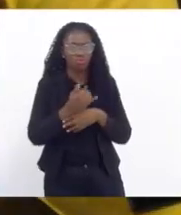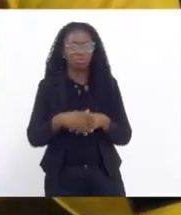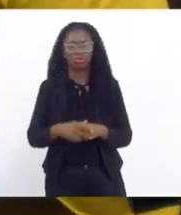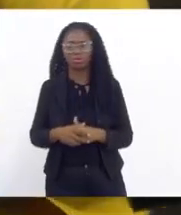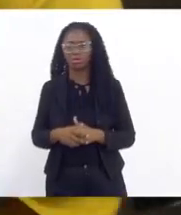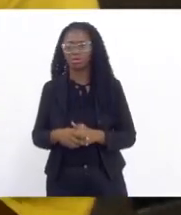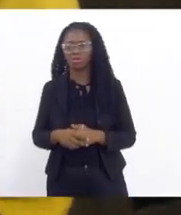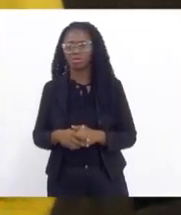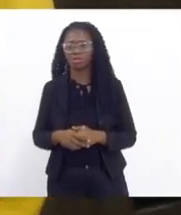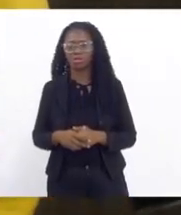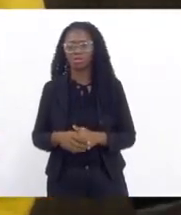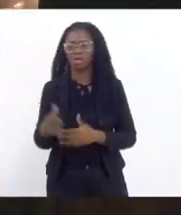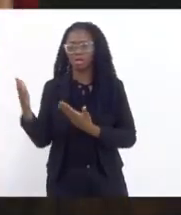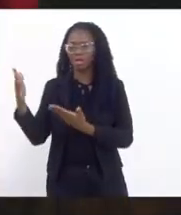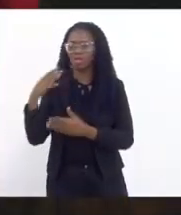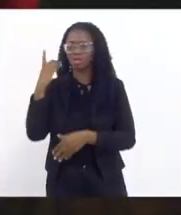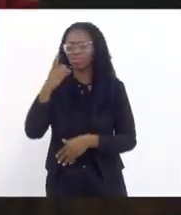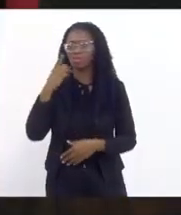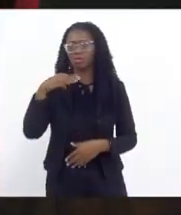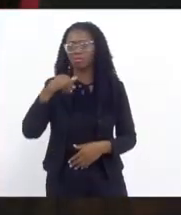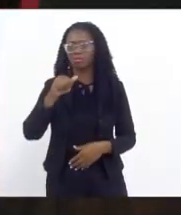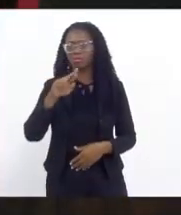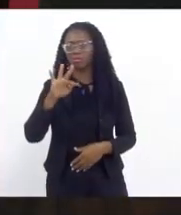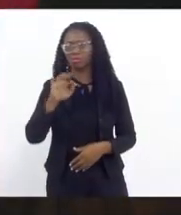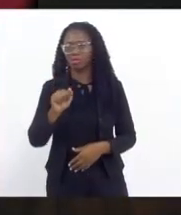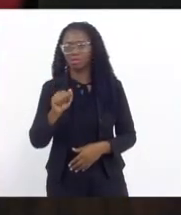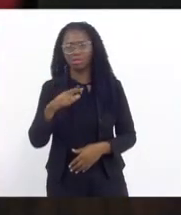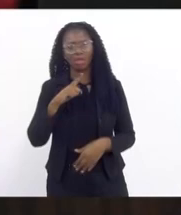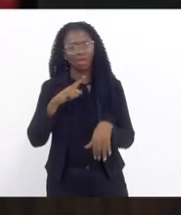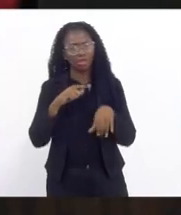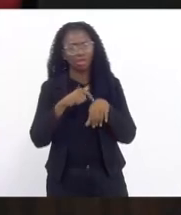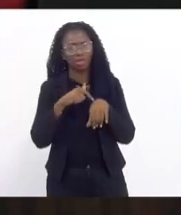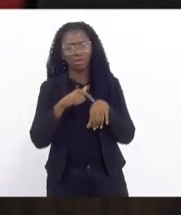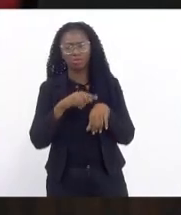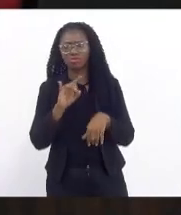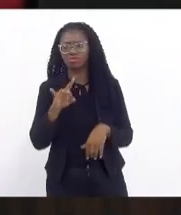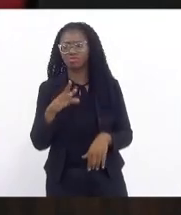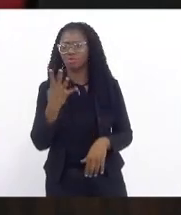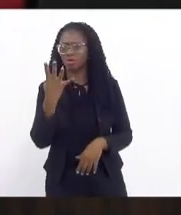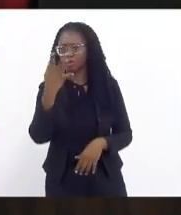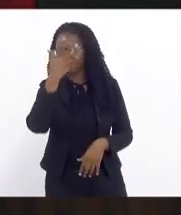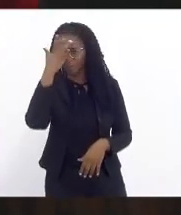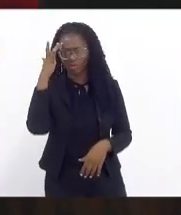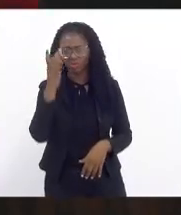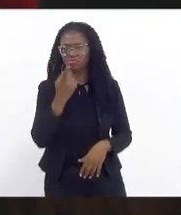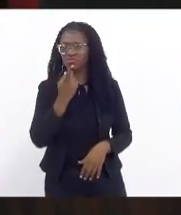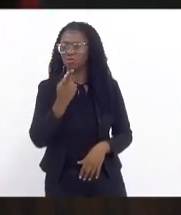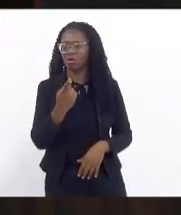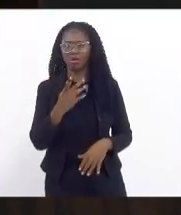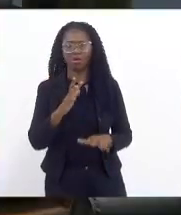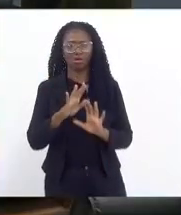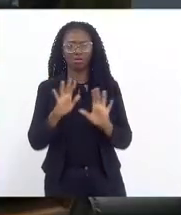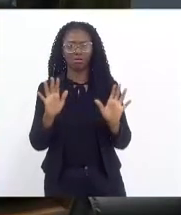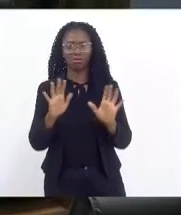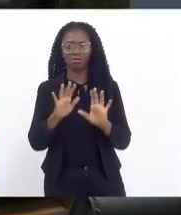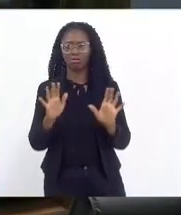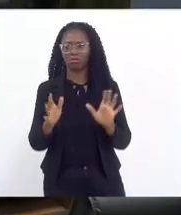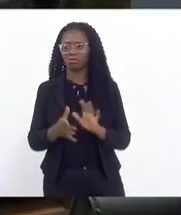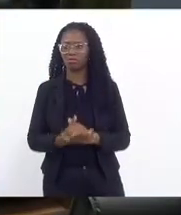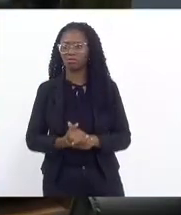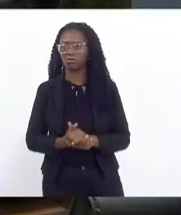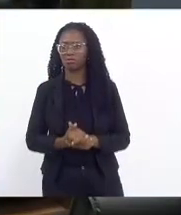final da deputada Marta Assumo vai ter tempo porque tem só quatro oradores mas fiquem